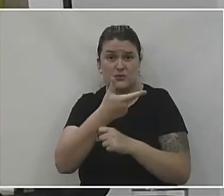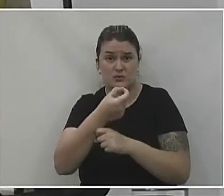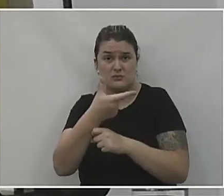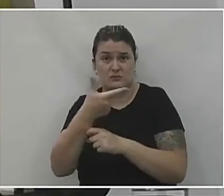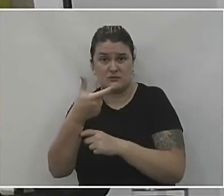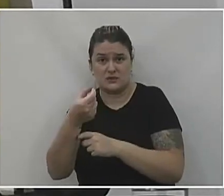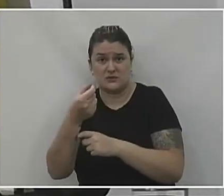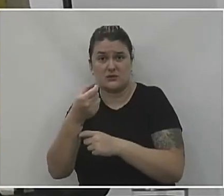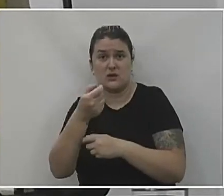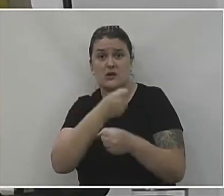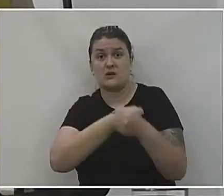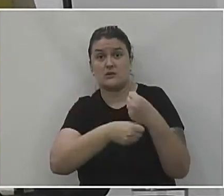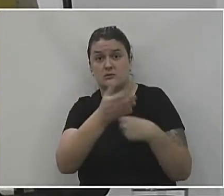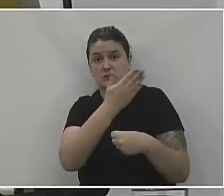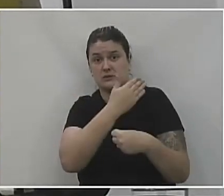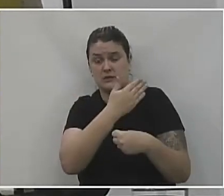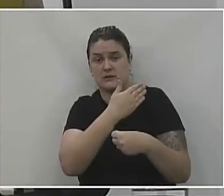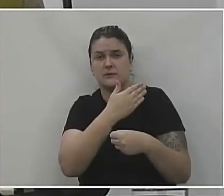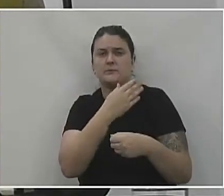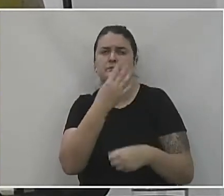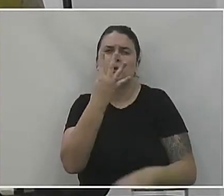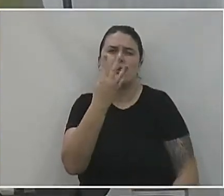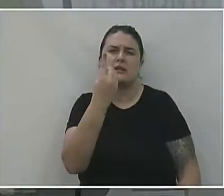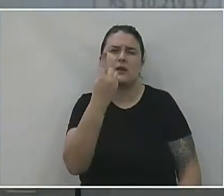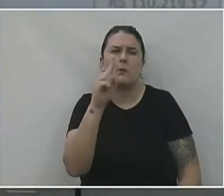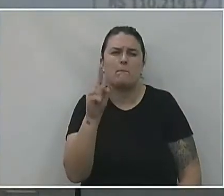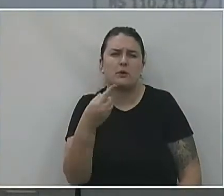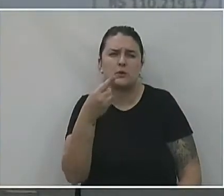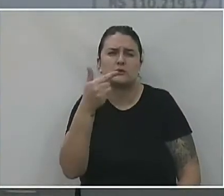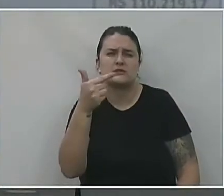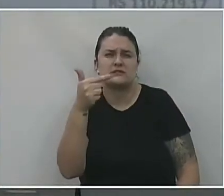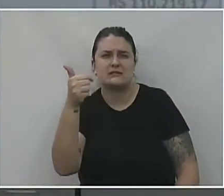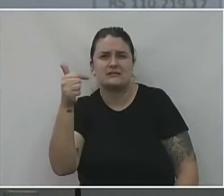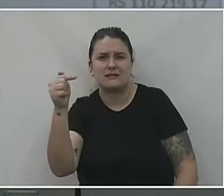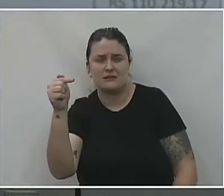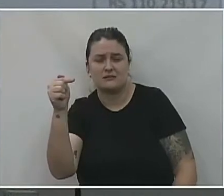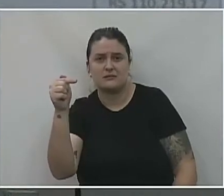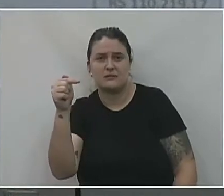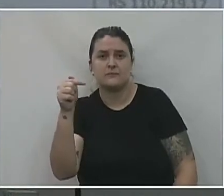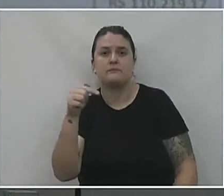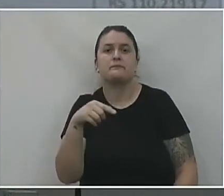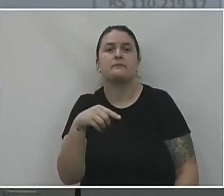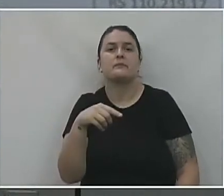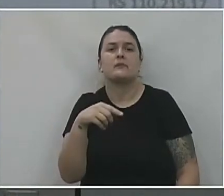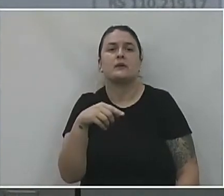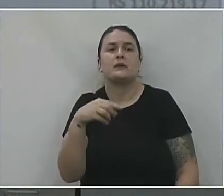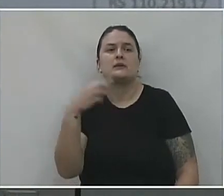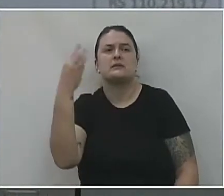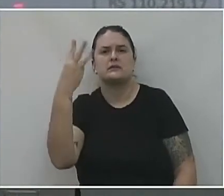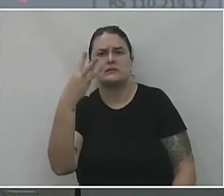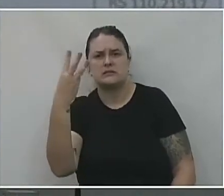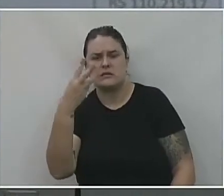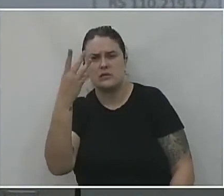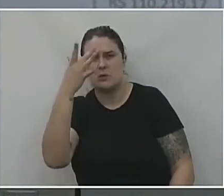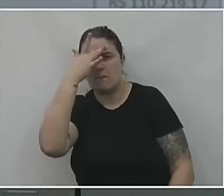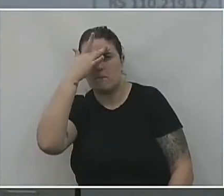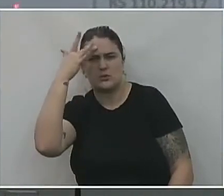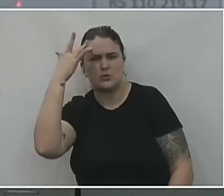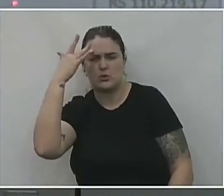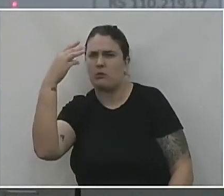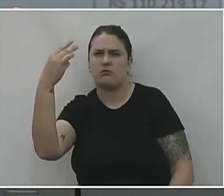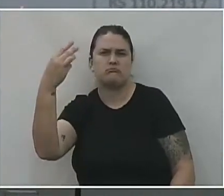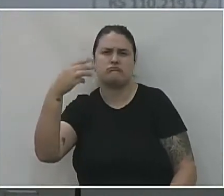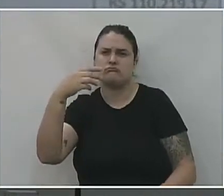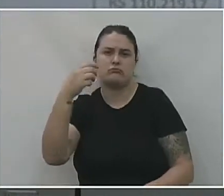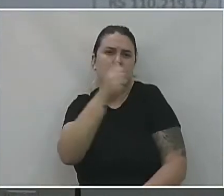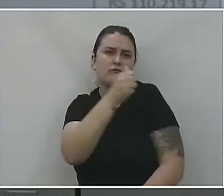competência do ano passado. Aqui deu R$ 41.217. Serviços de terceiros, pessoa física, são profissionais